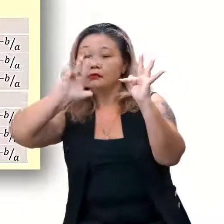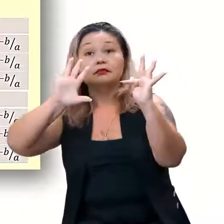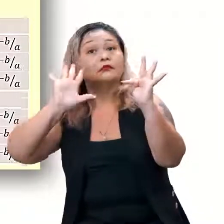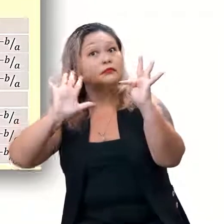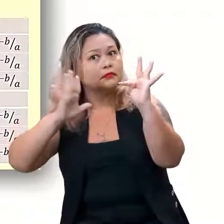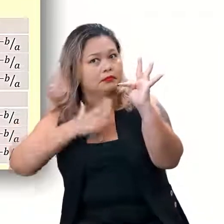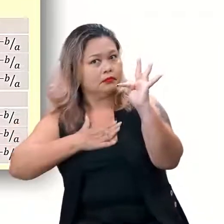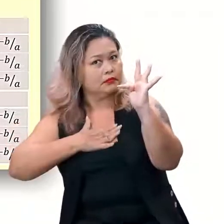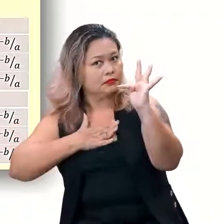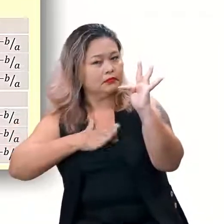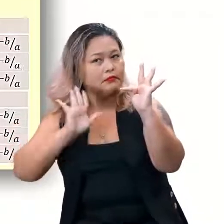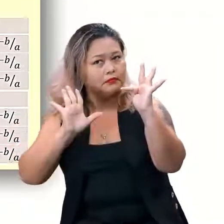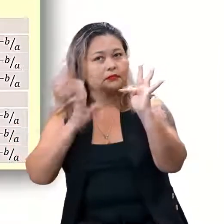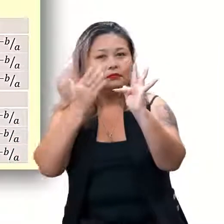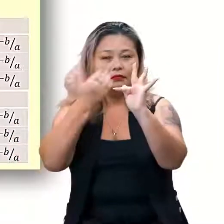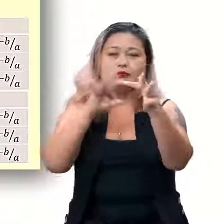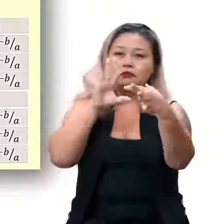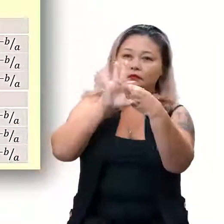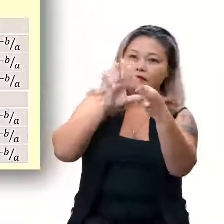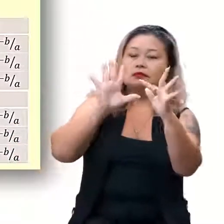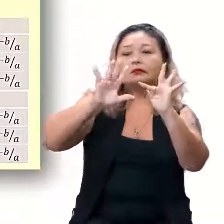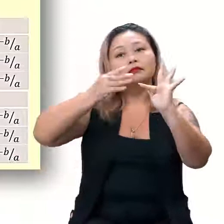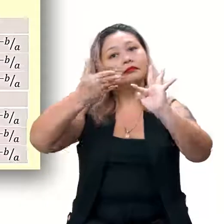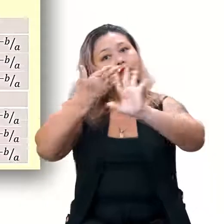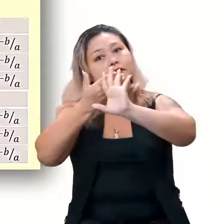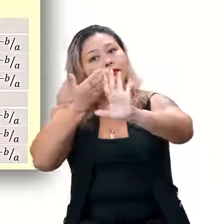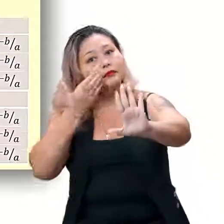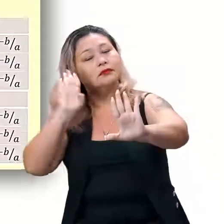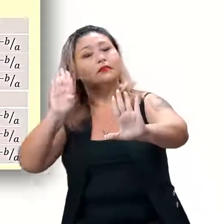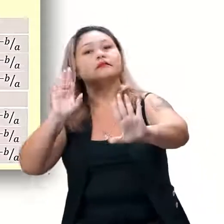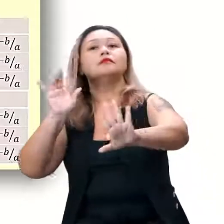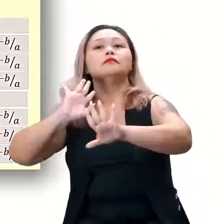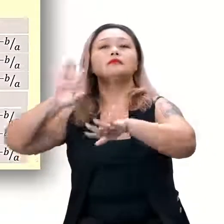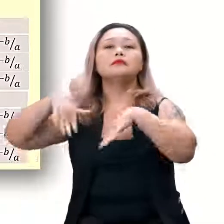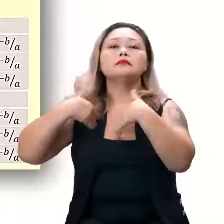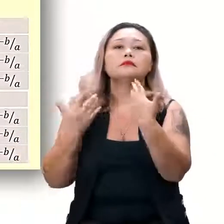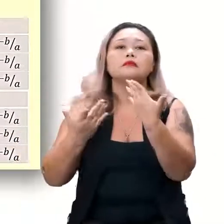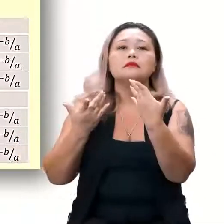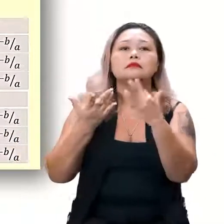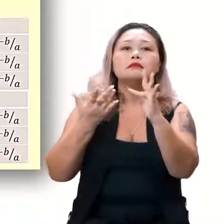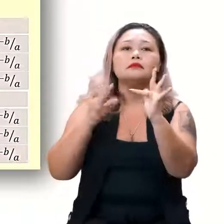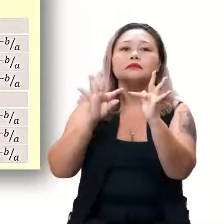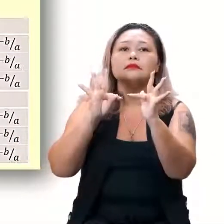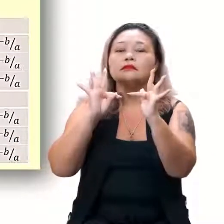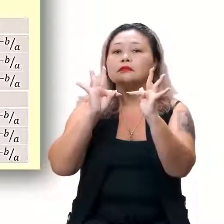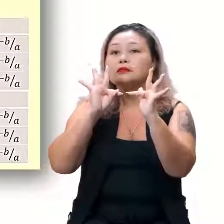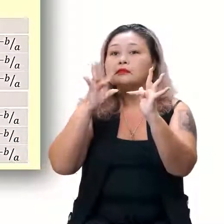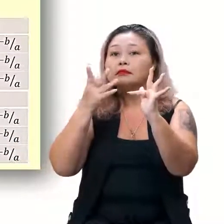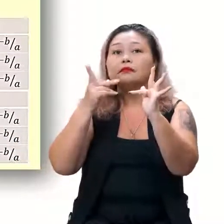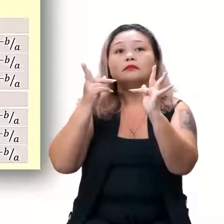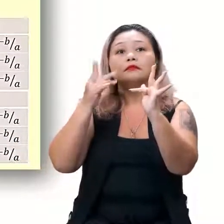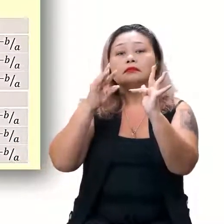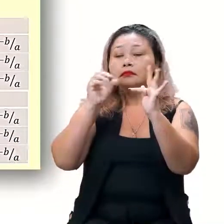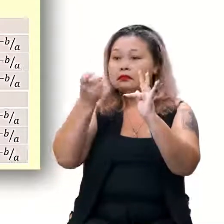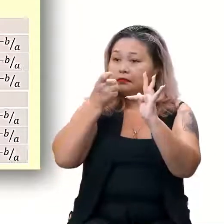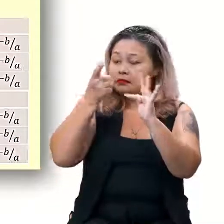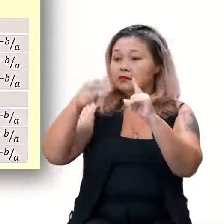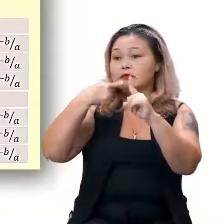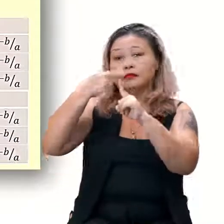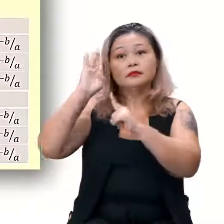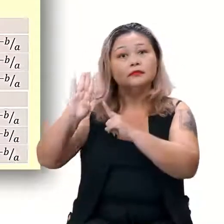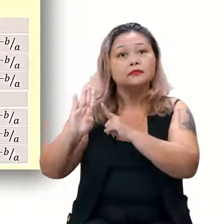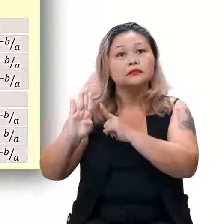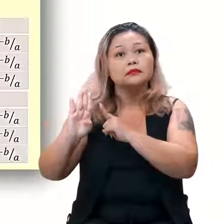termo dependente e independente, né? dependente e o b independente. A nossa função genérica qual é a mesma? ax mais b,